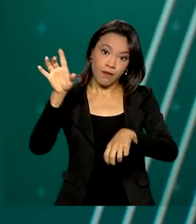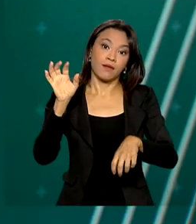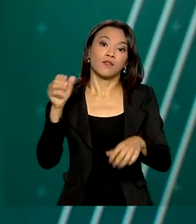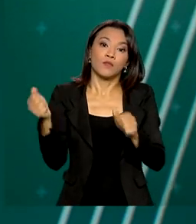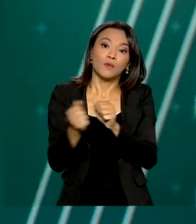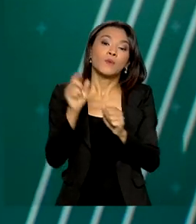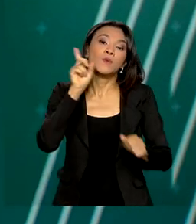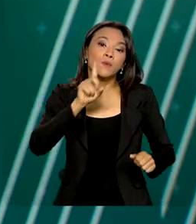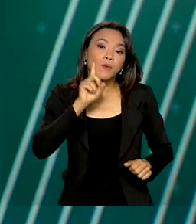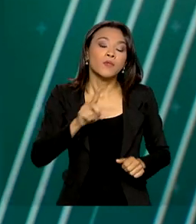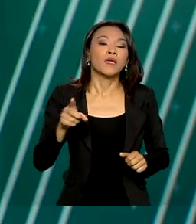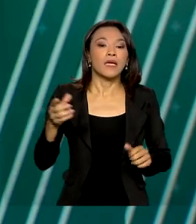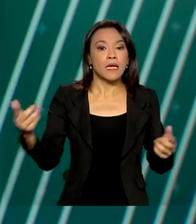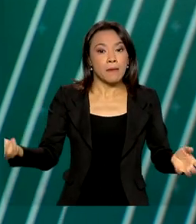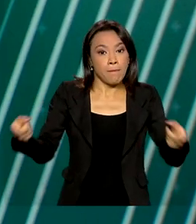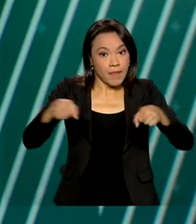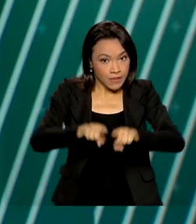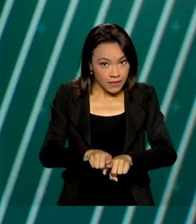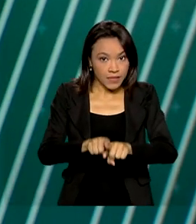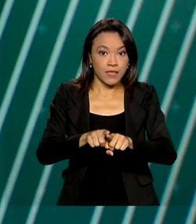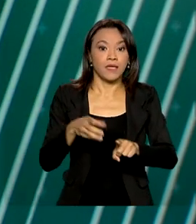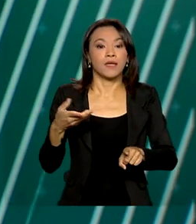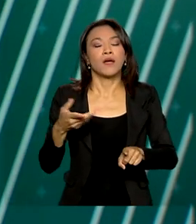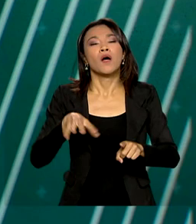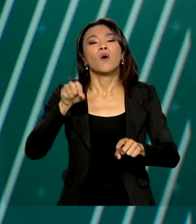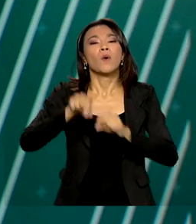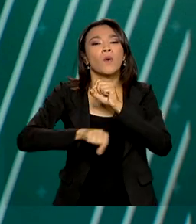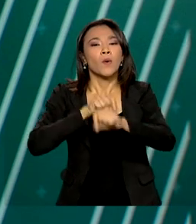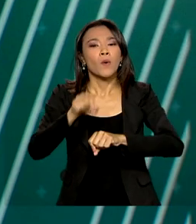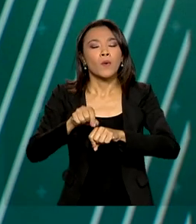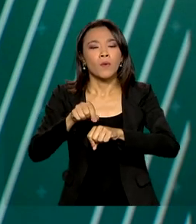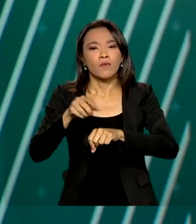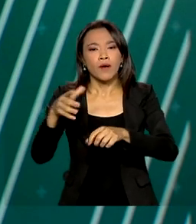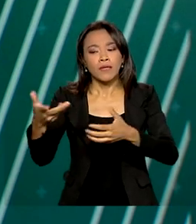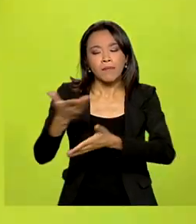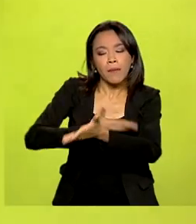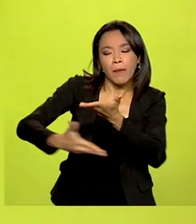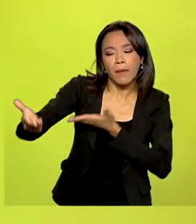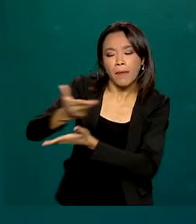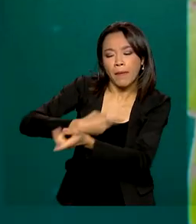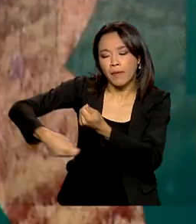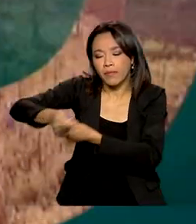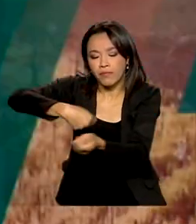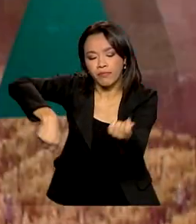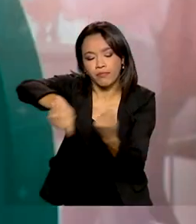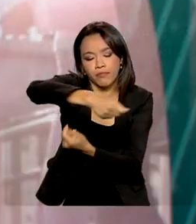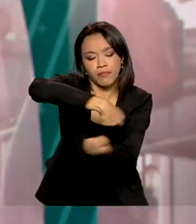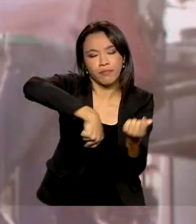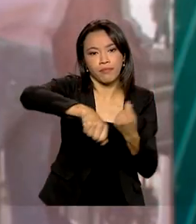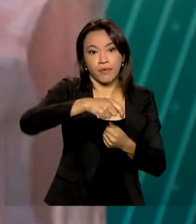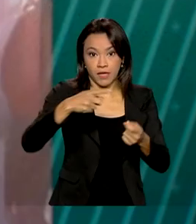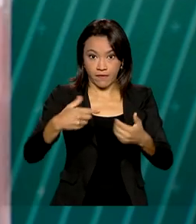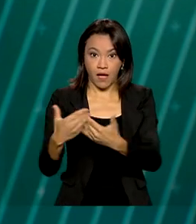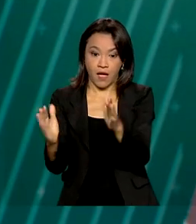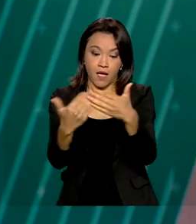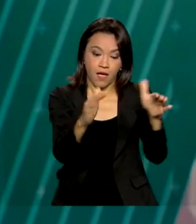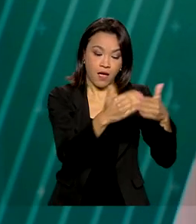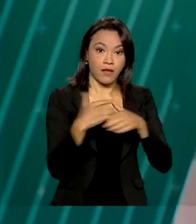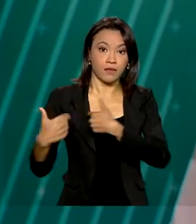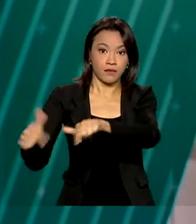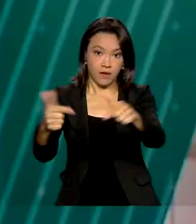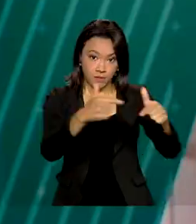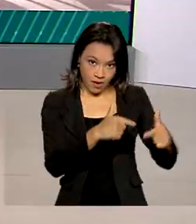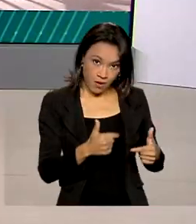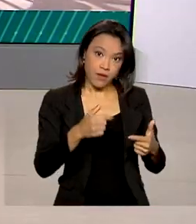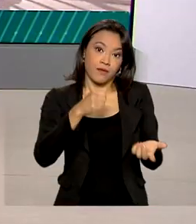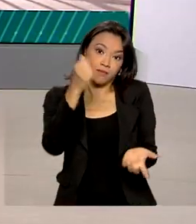das Relações Exteriores, o escritório vai promover oportunidades de negócios que gerem emprego e renda ao